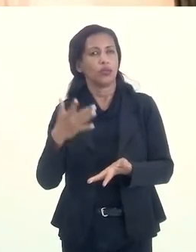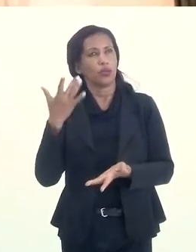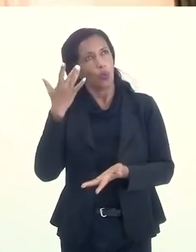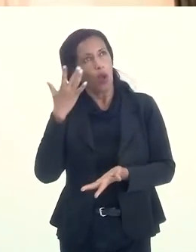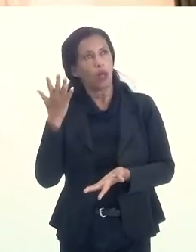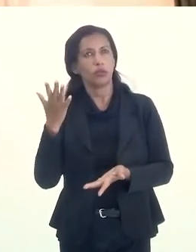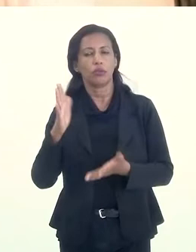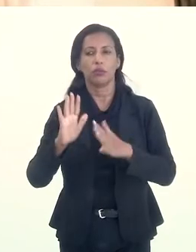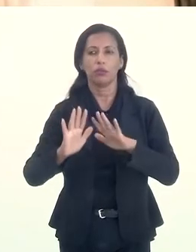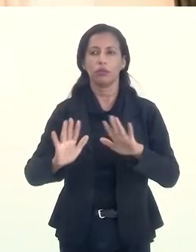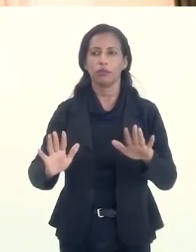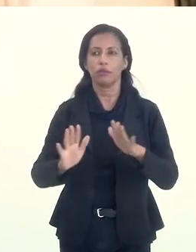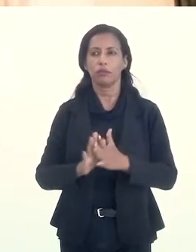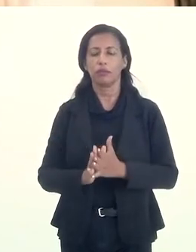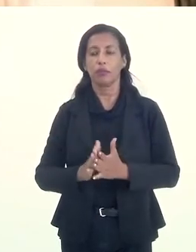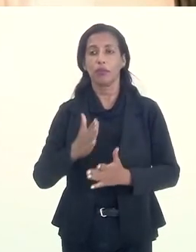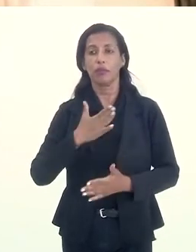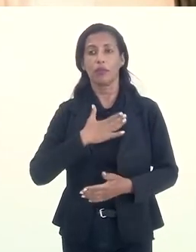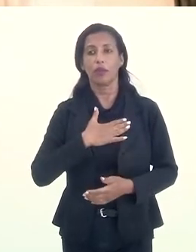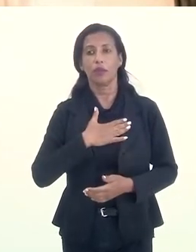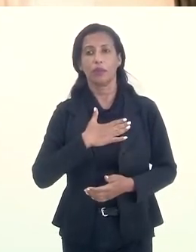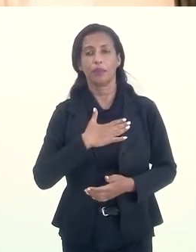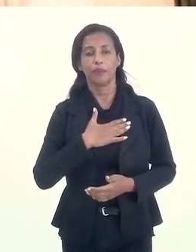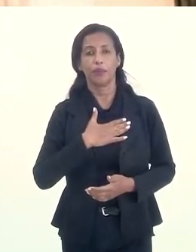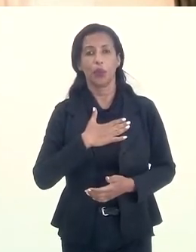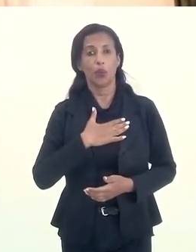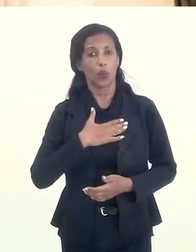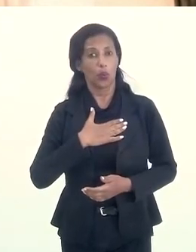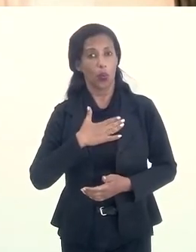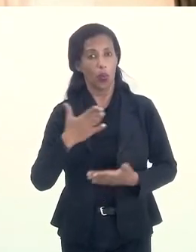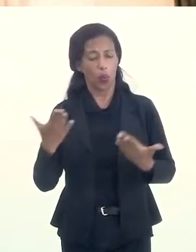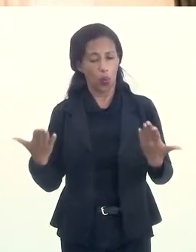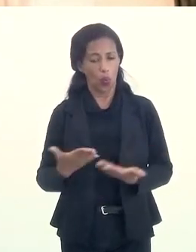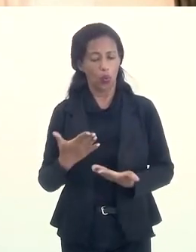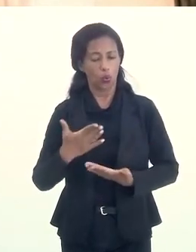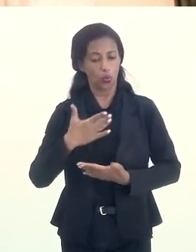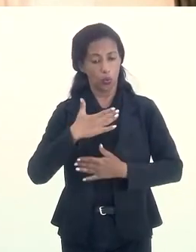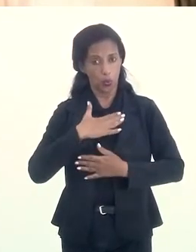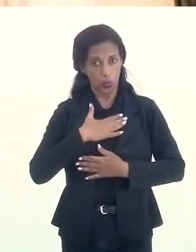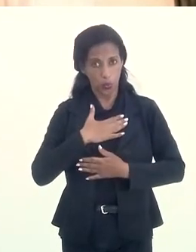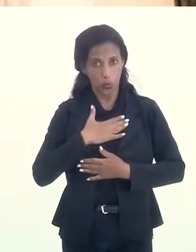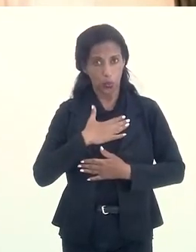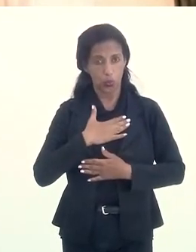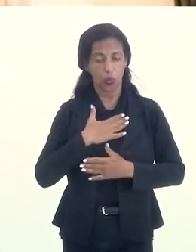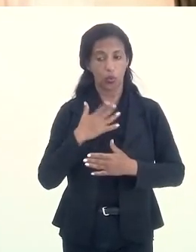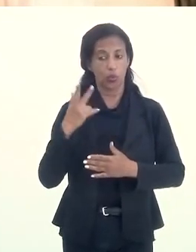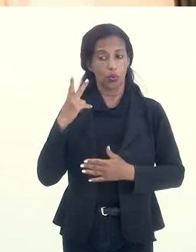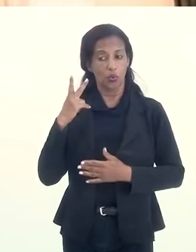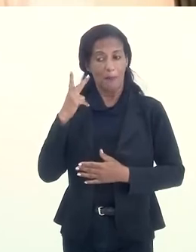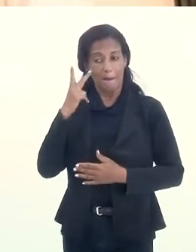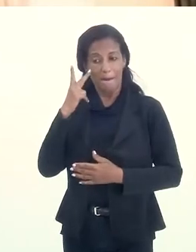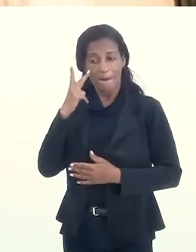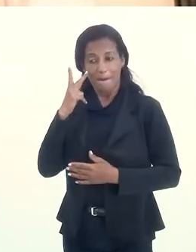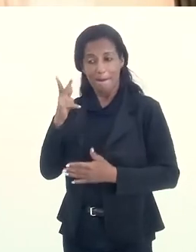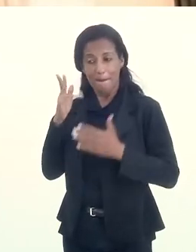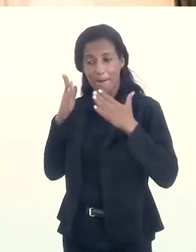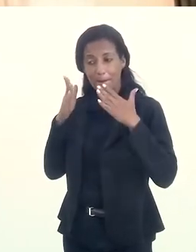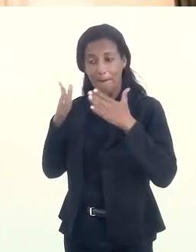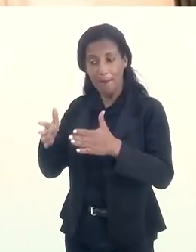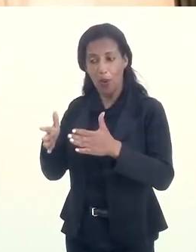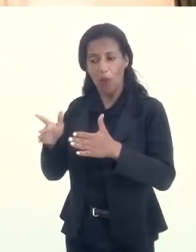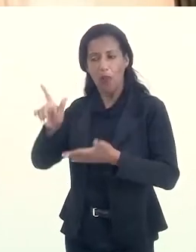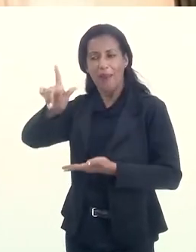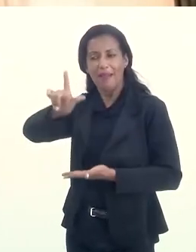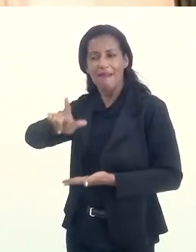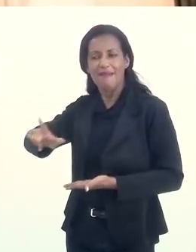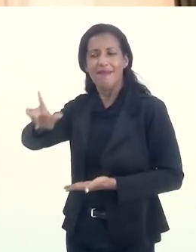currículo. O meu gosto, a minha inclinação, era para a literatura. eu